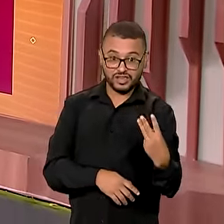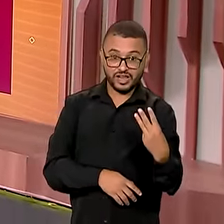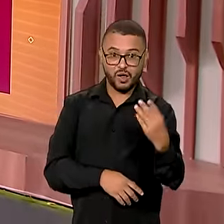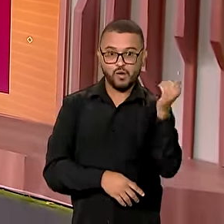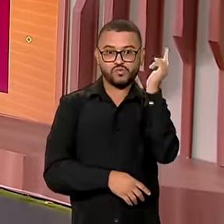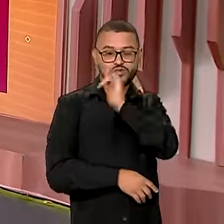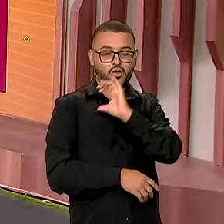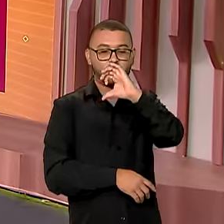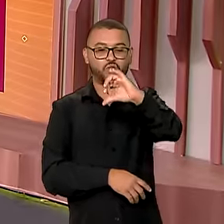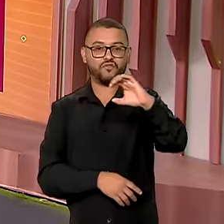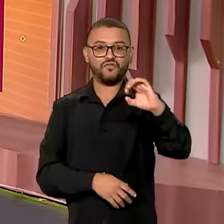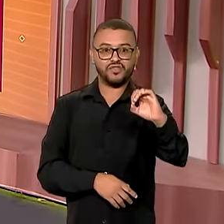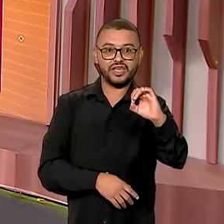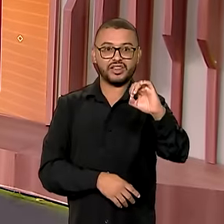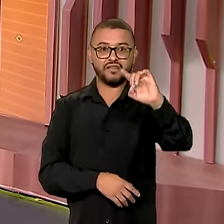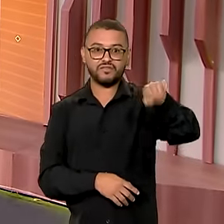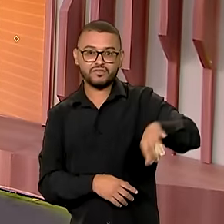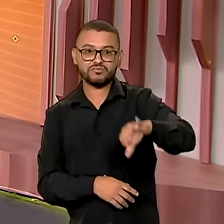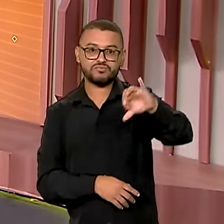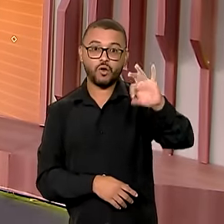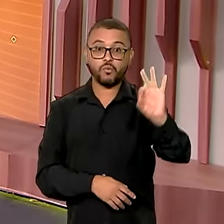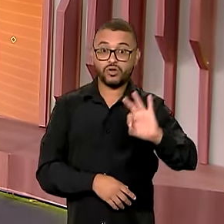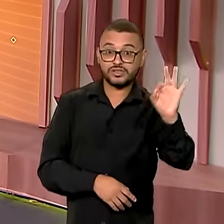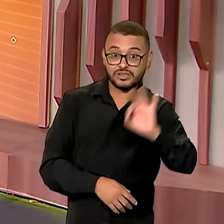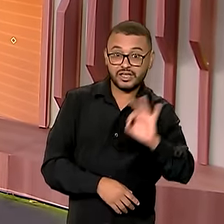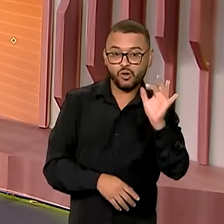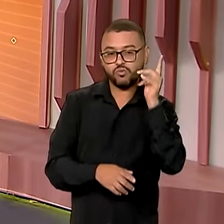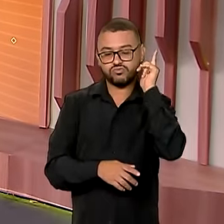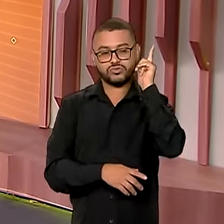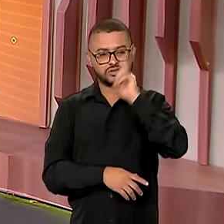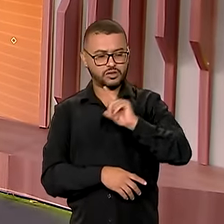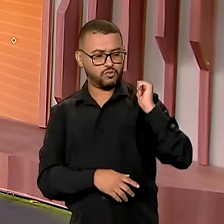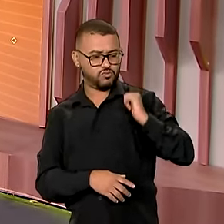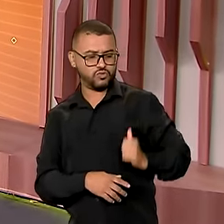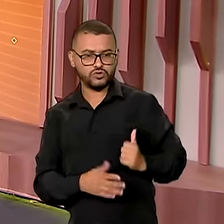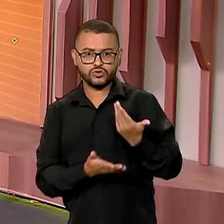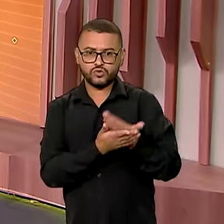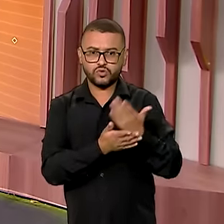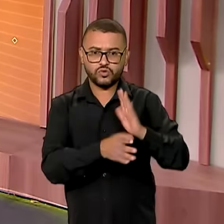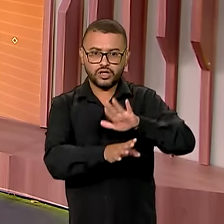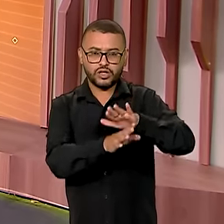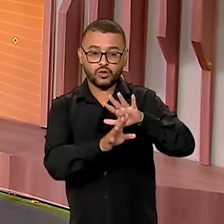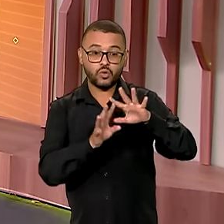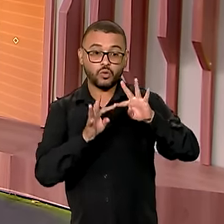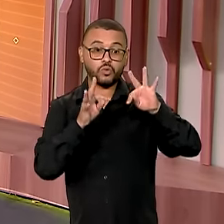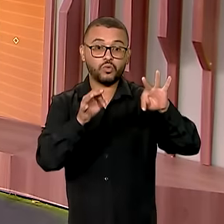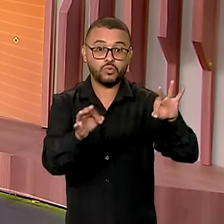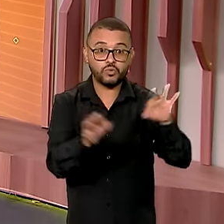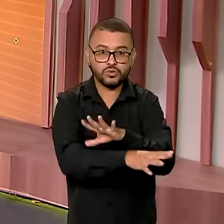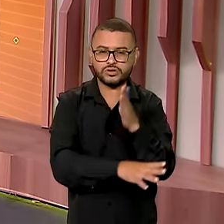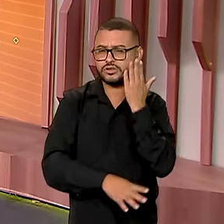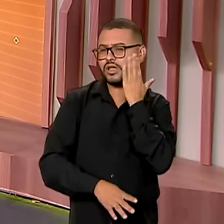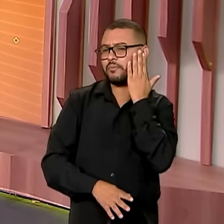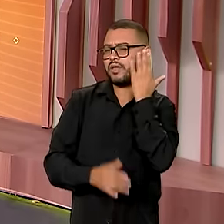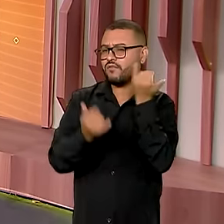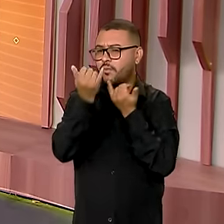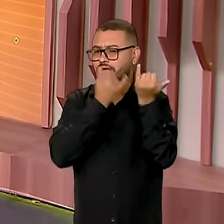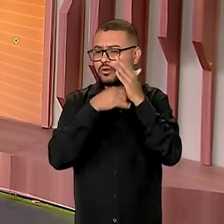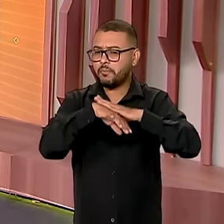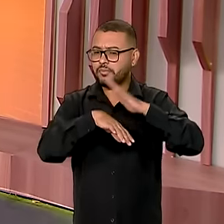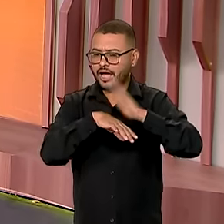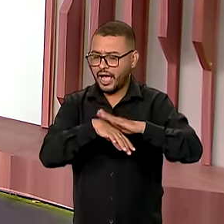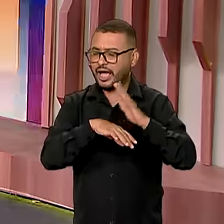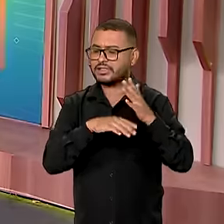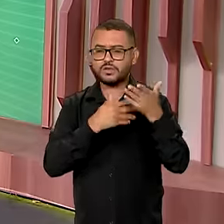90,9% com bolsa de estudo integral. Lembrando que, para saber informações